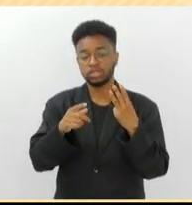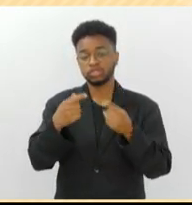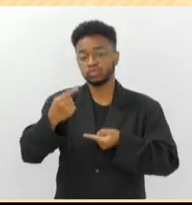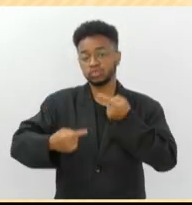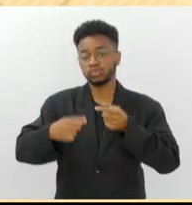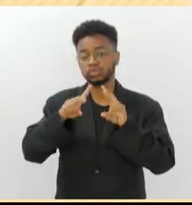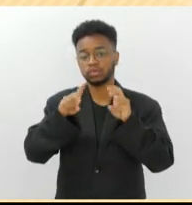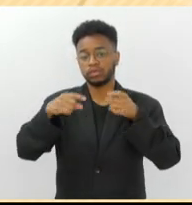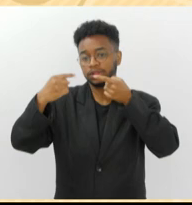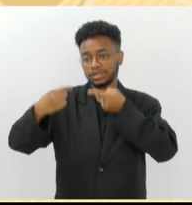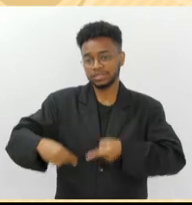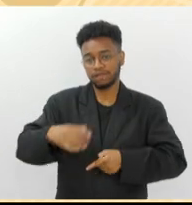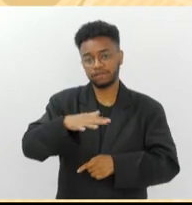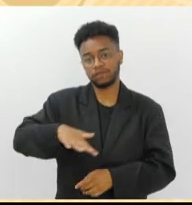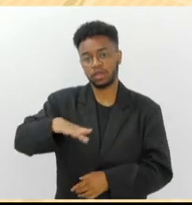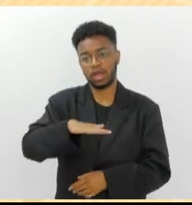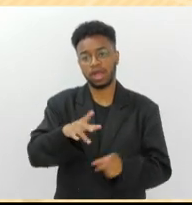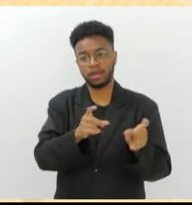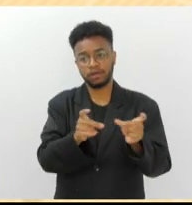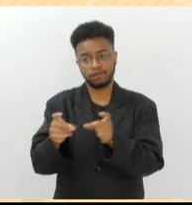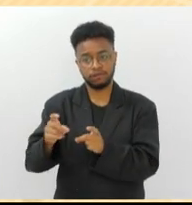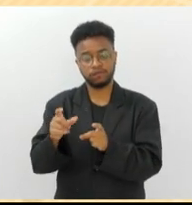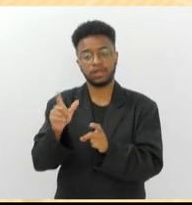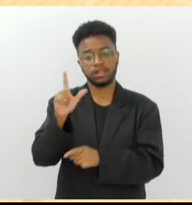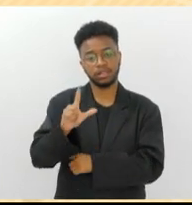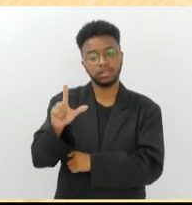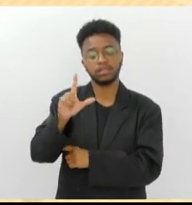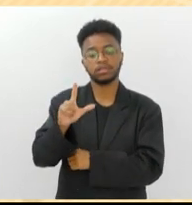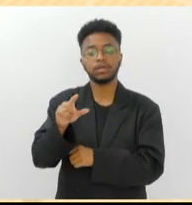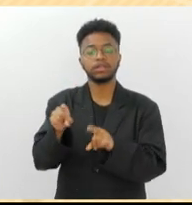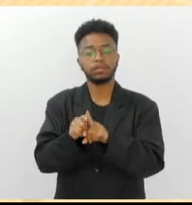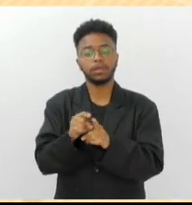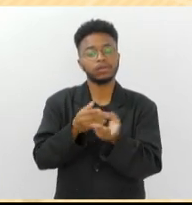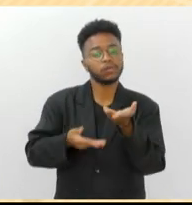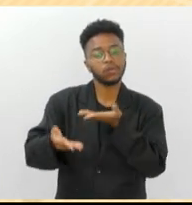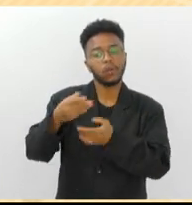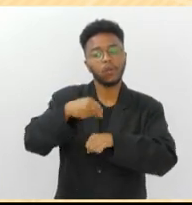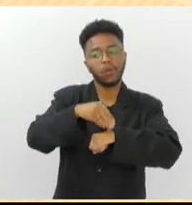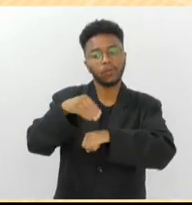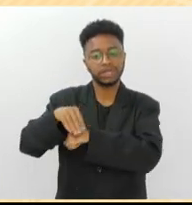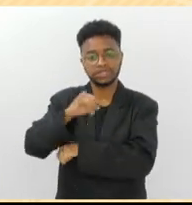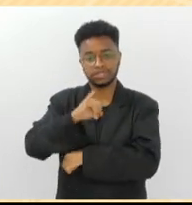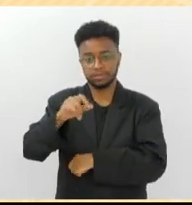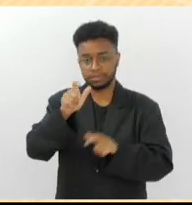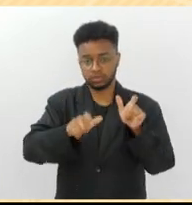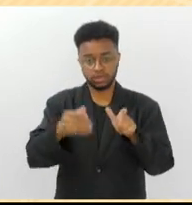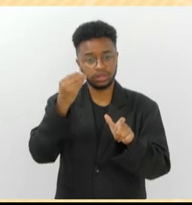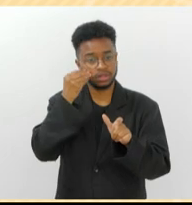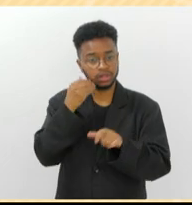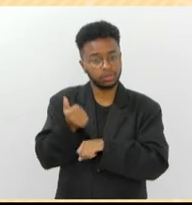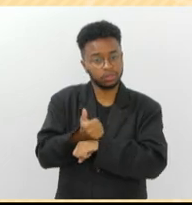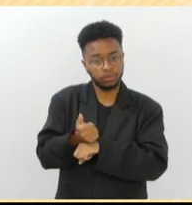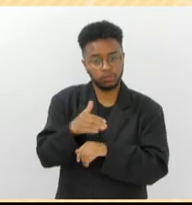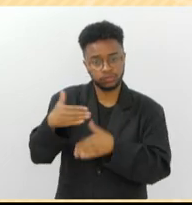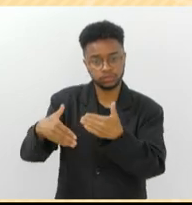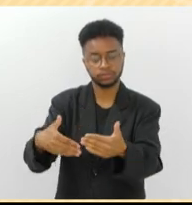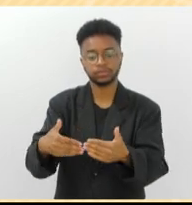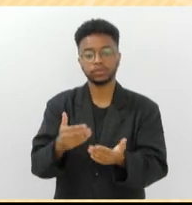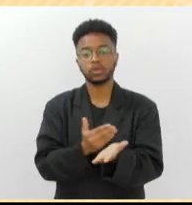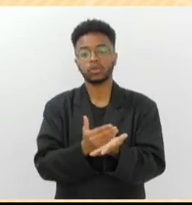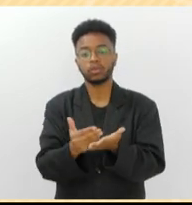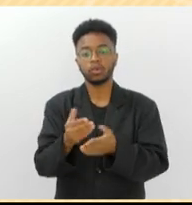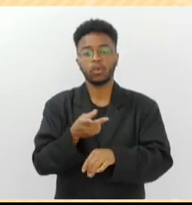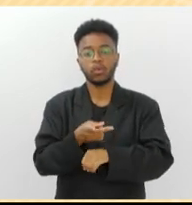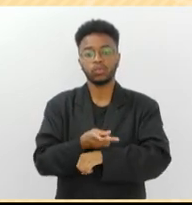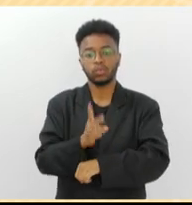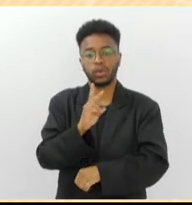desafios do mercado e compartilhar conhecimentos para quem está tentando se profissionalizar. O evento acontece das 2